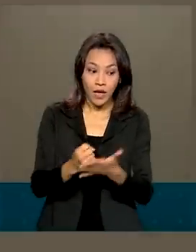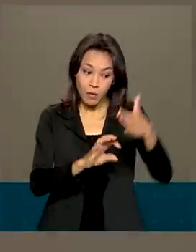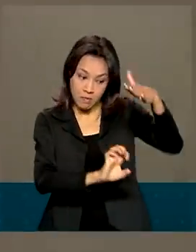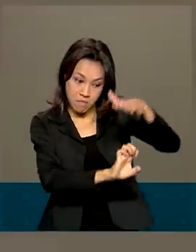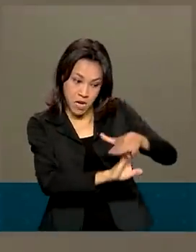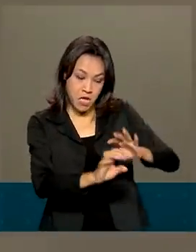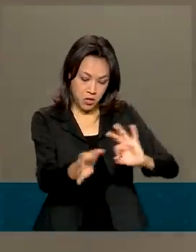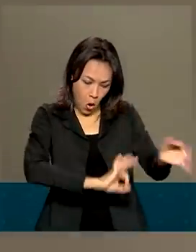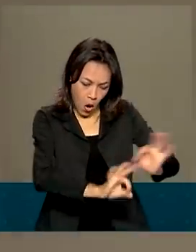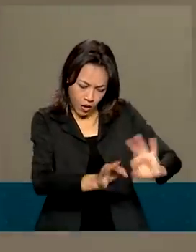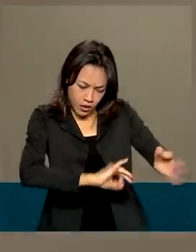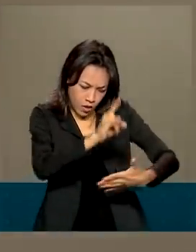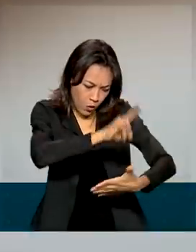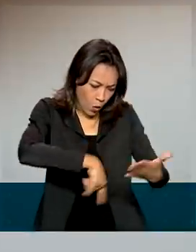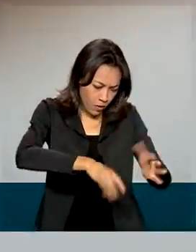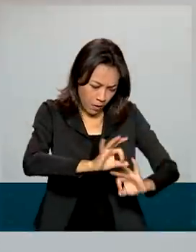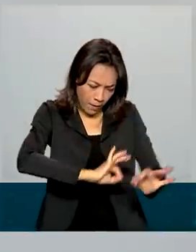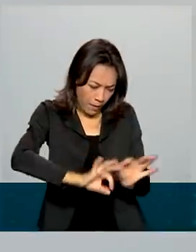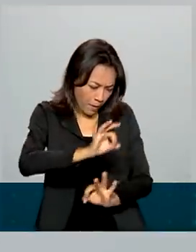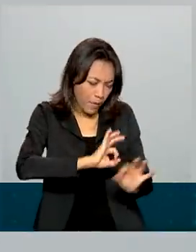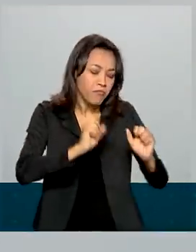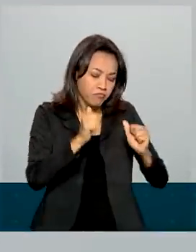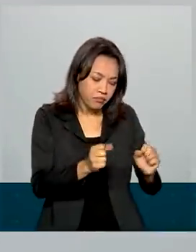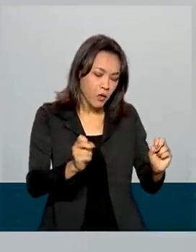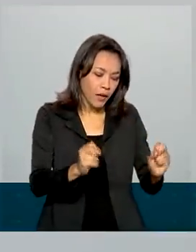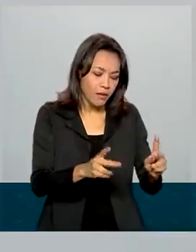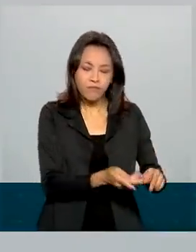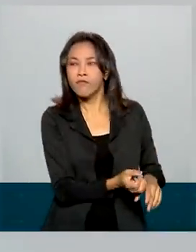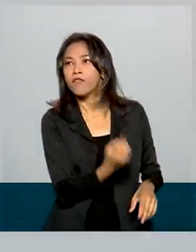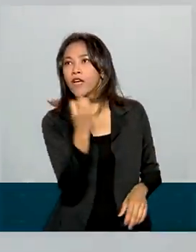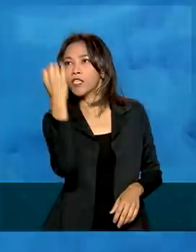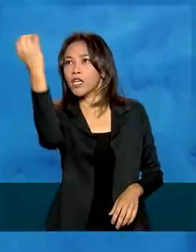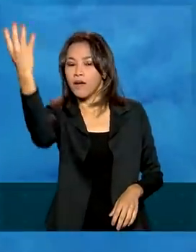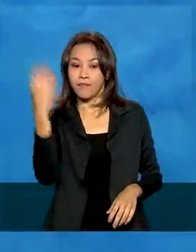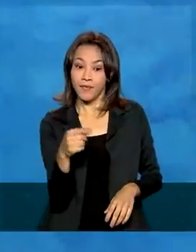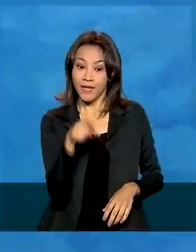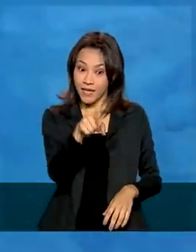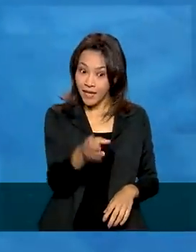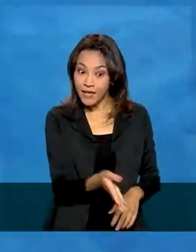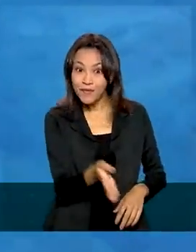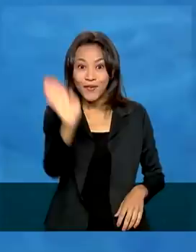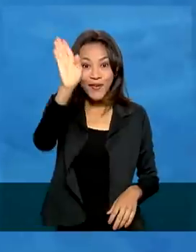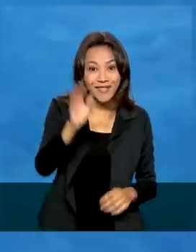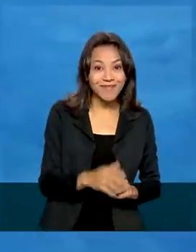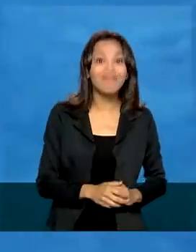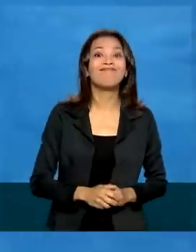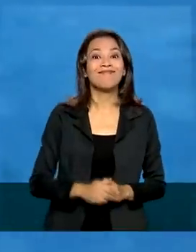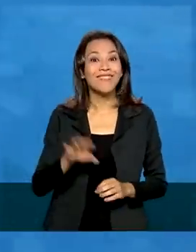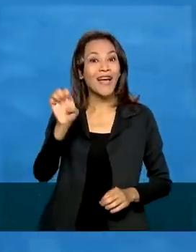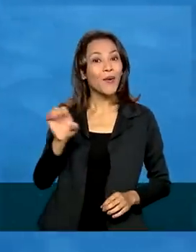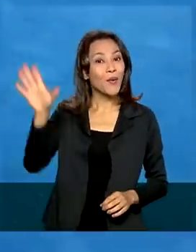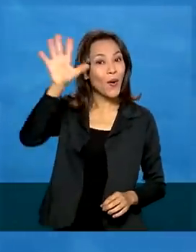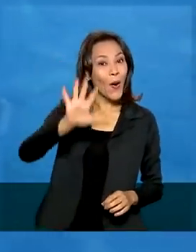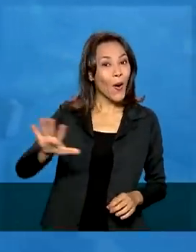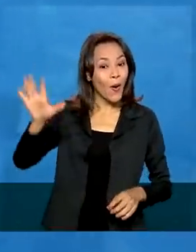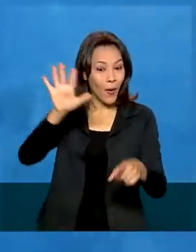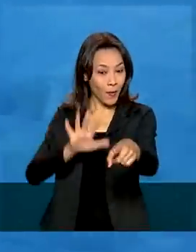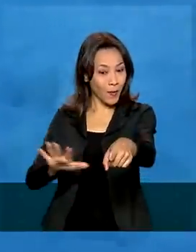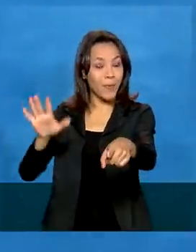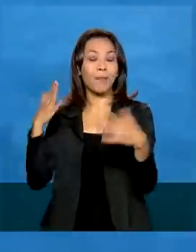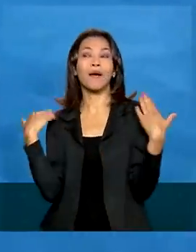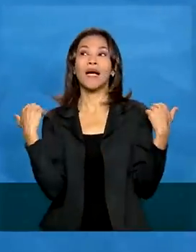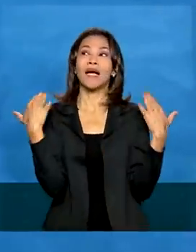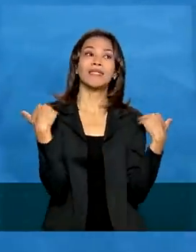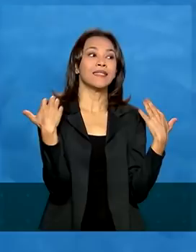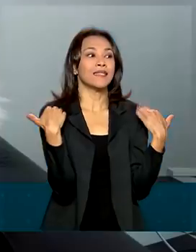documentação para o animal de estimação viajar. No final, lá estava o Mike na Europa, saindo para